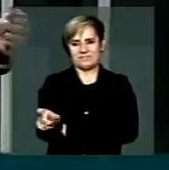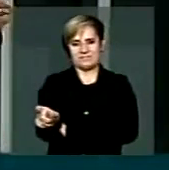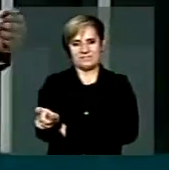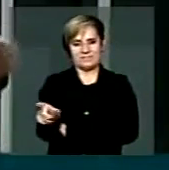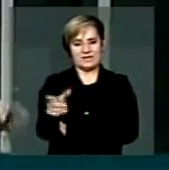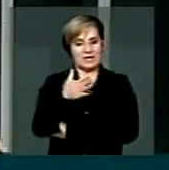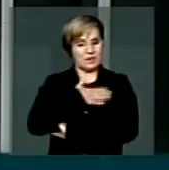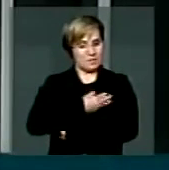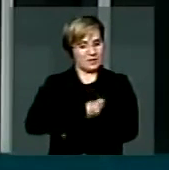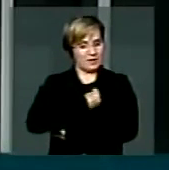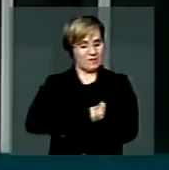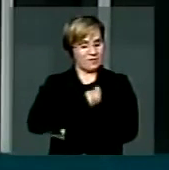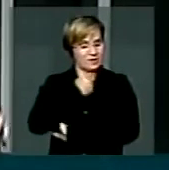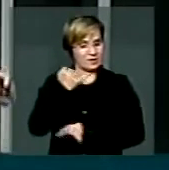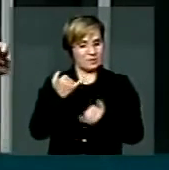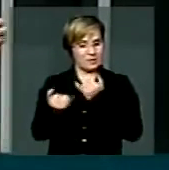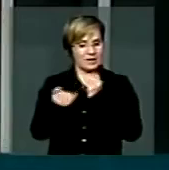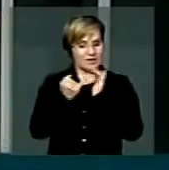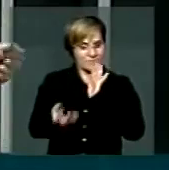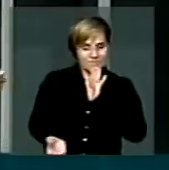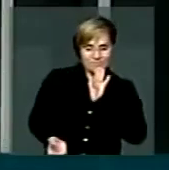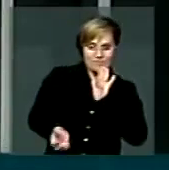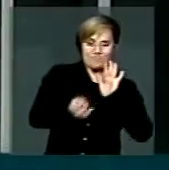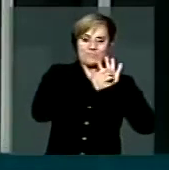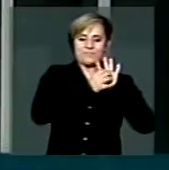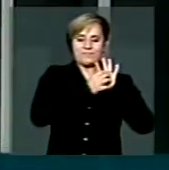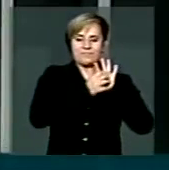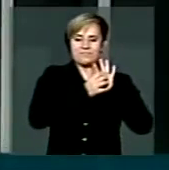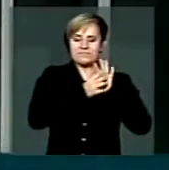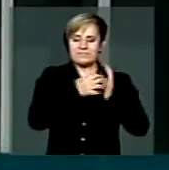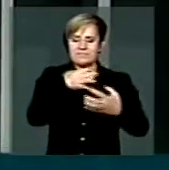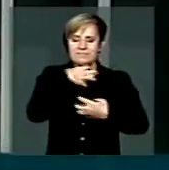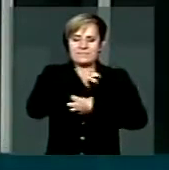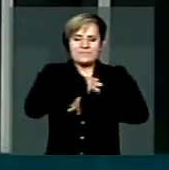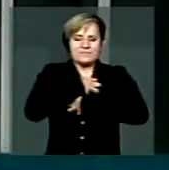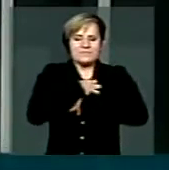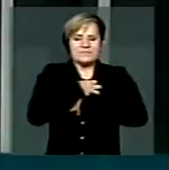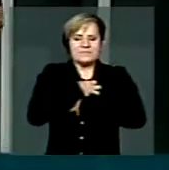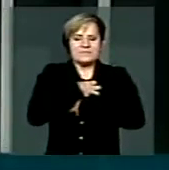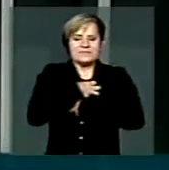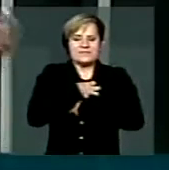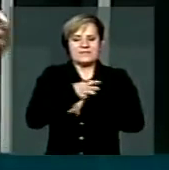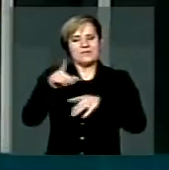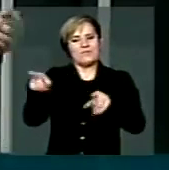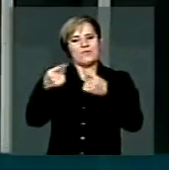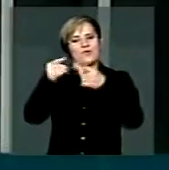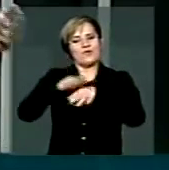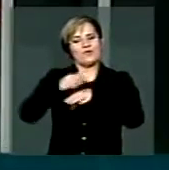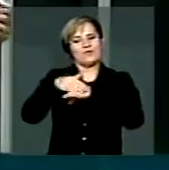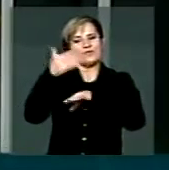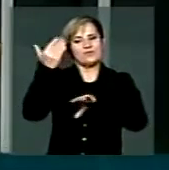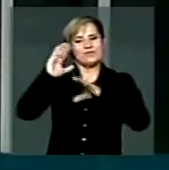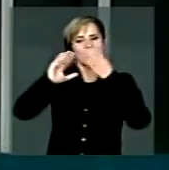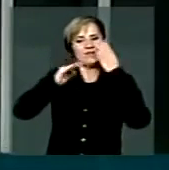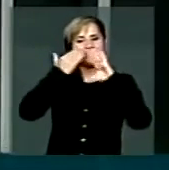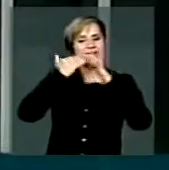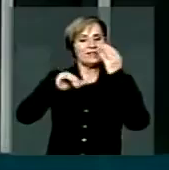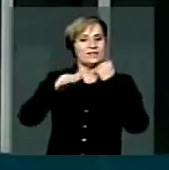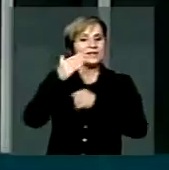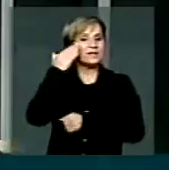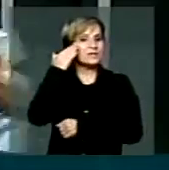marcou a minha vida com suas canções, ele soube cantar